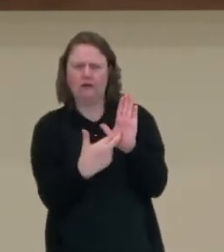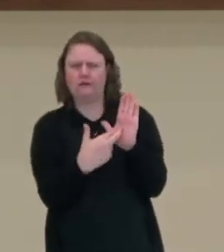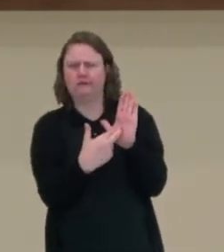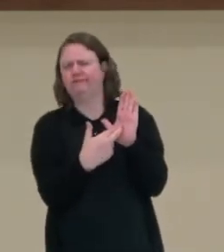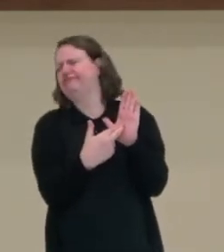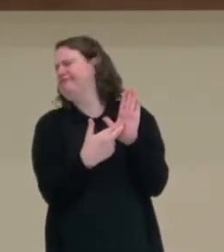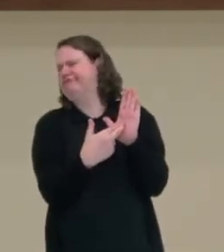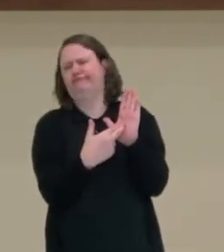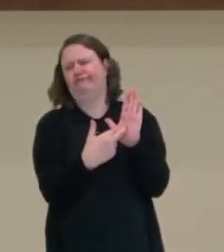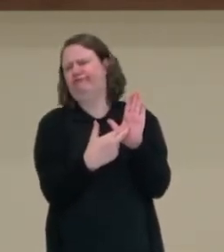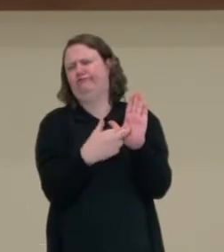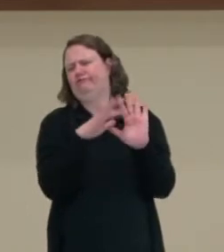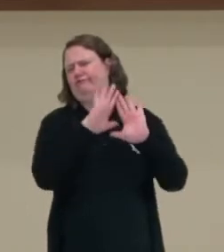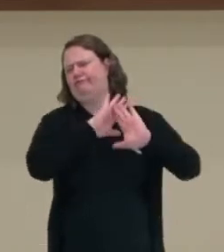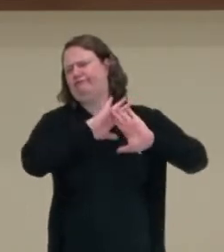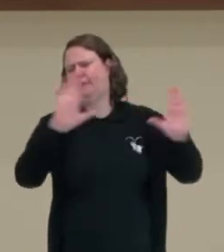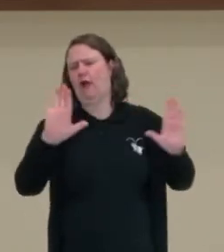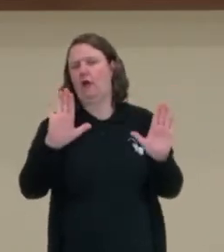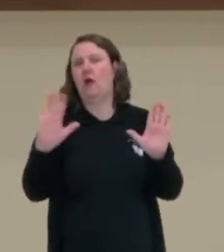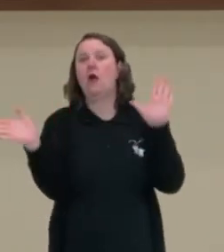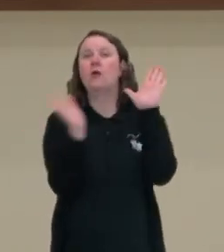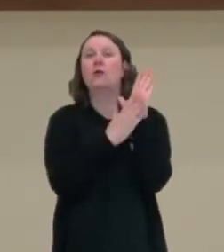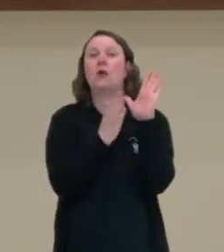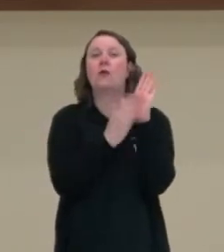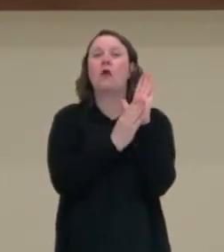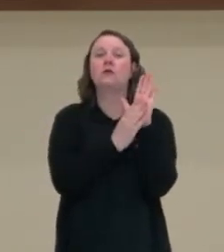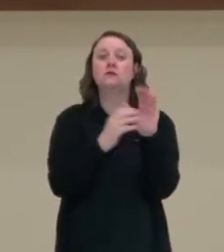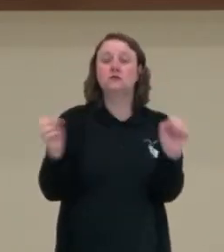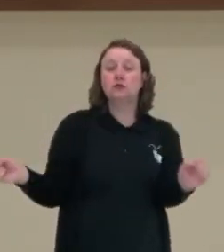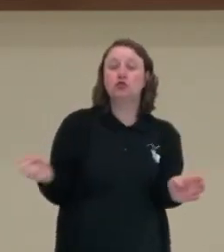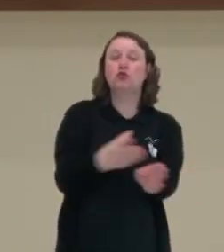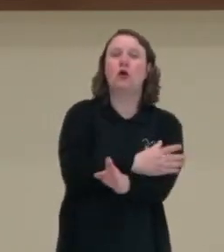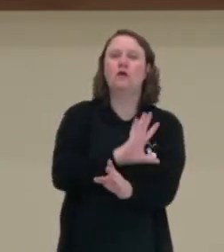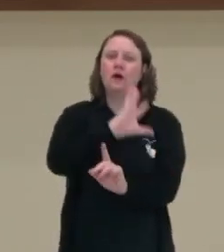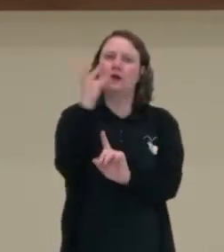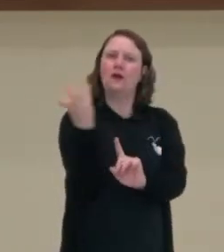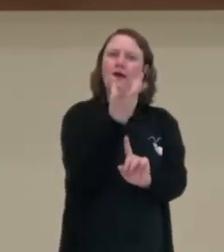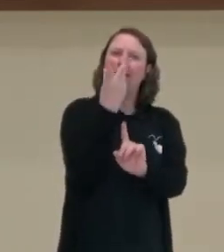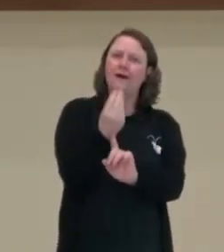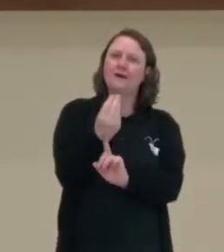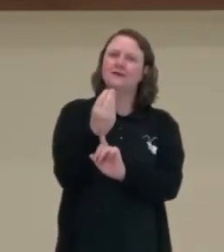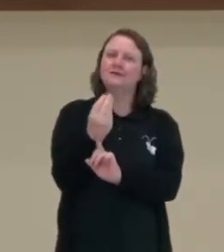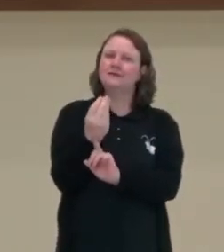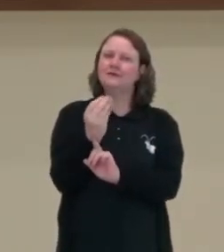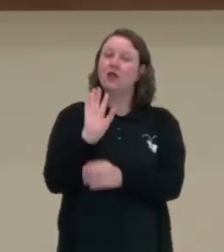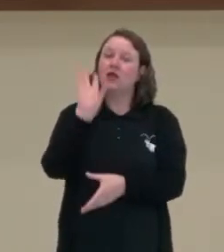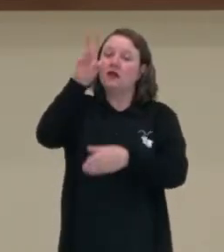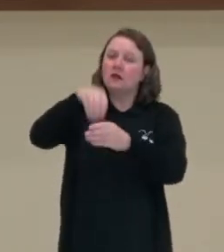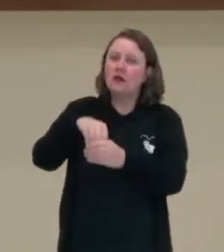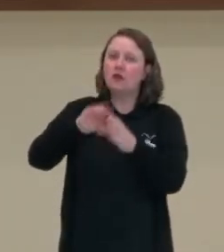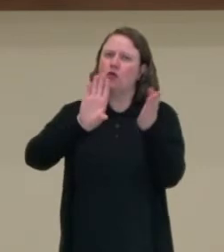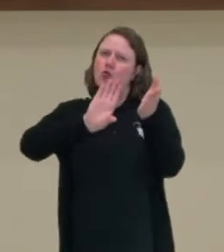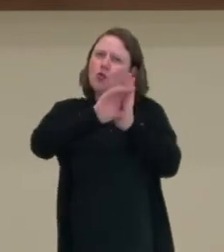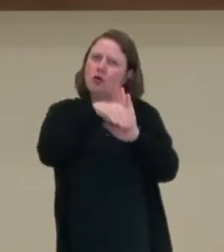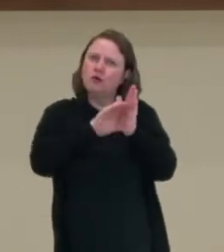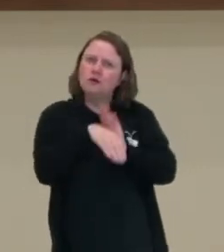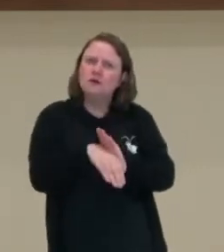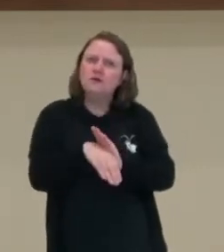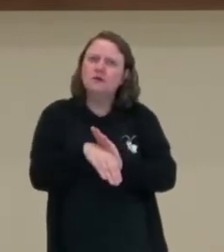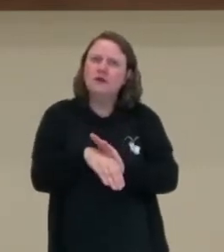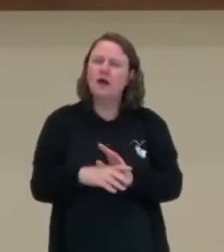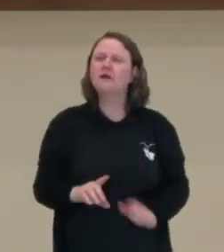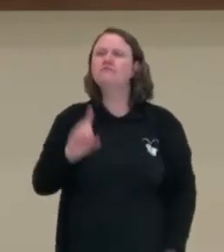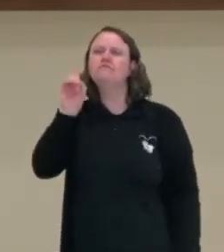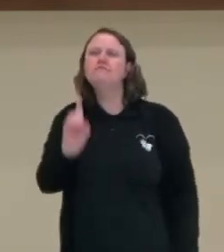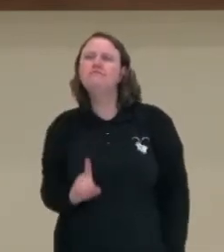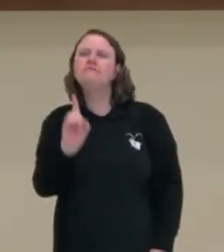vai começar a propor novas formas de pensar arte. E dentro disto, o artista vai sair ao ar livre, porque antes